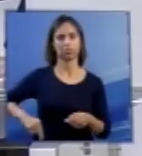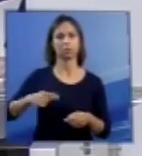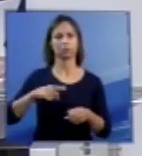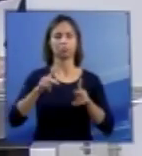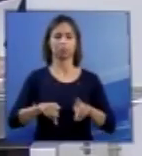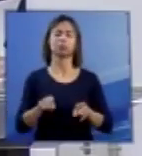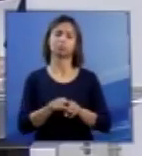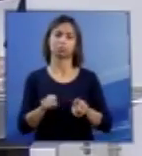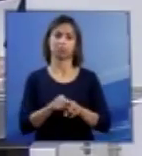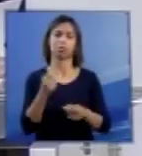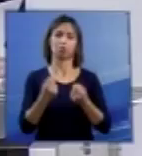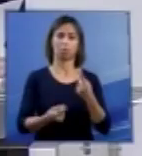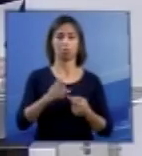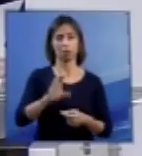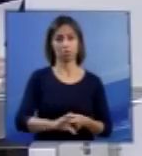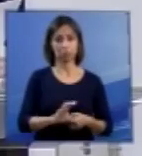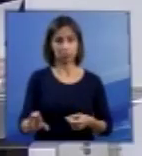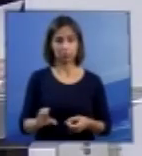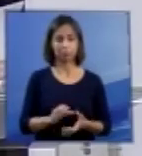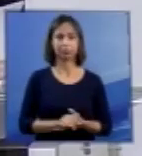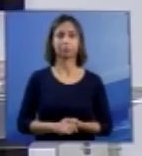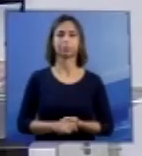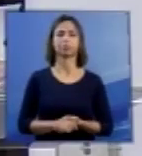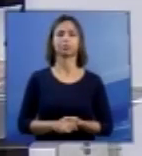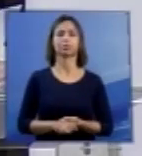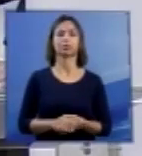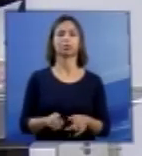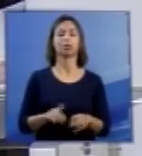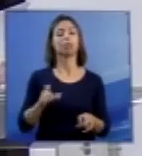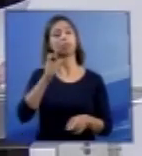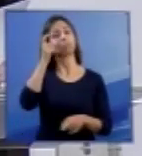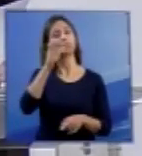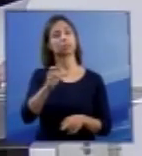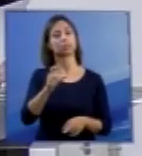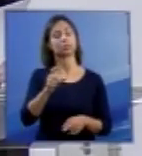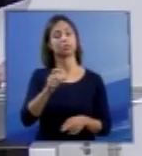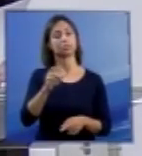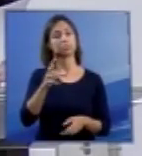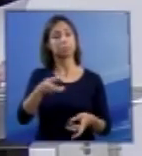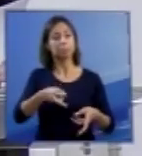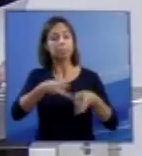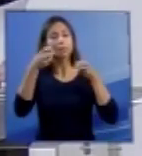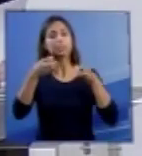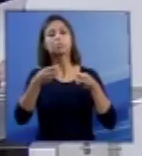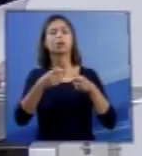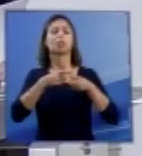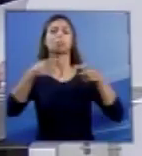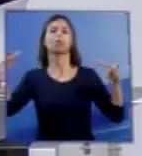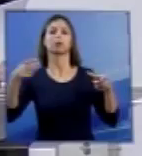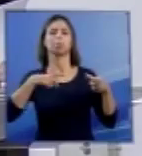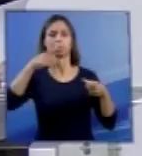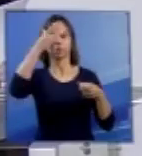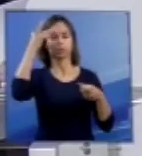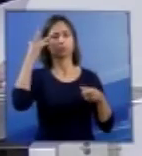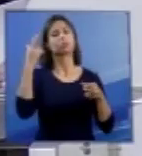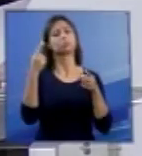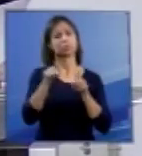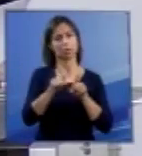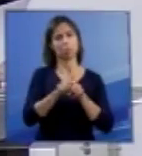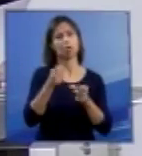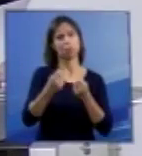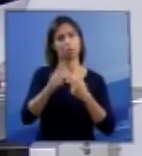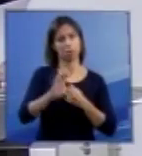inclusive católicos. E é interessante notar que para a grande parte das pessoas, inclusive católicas,